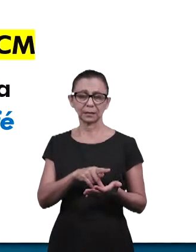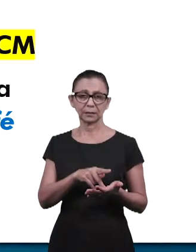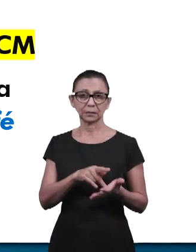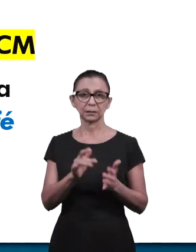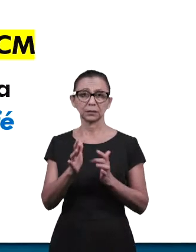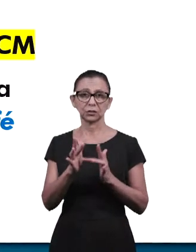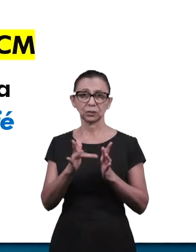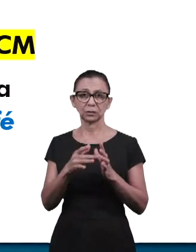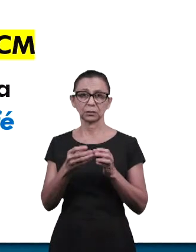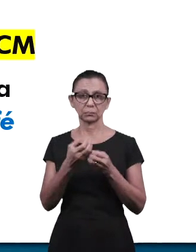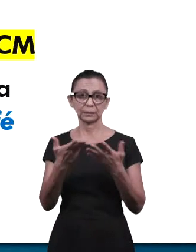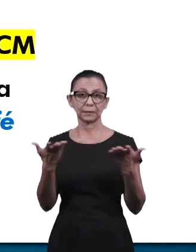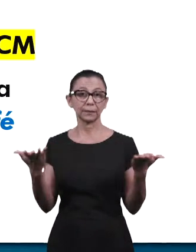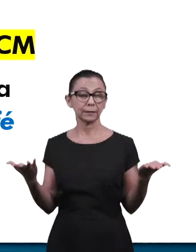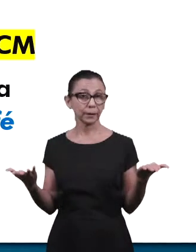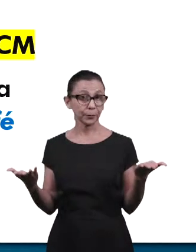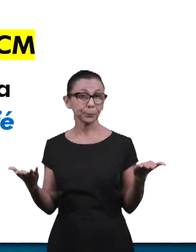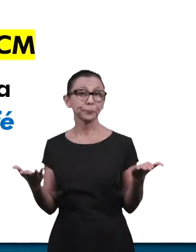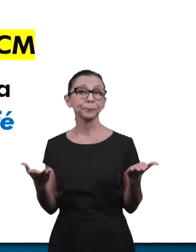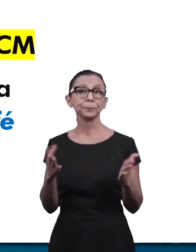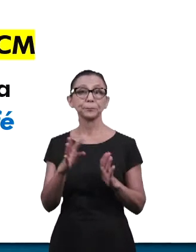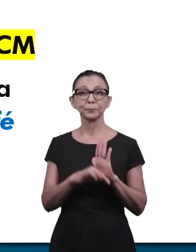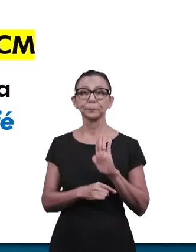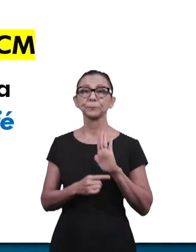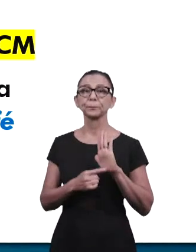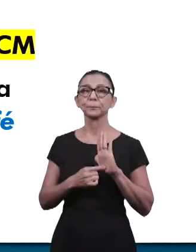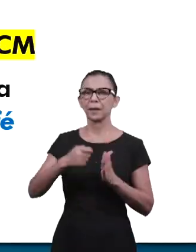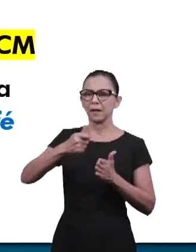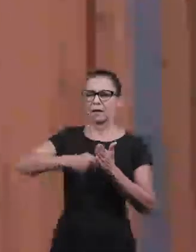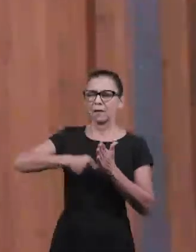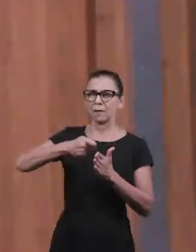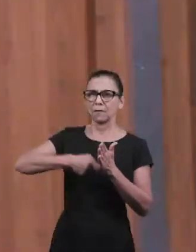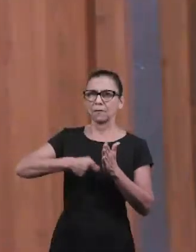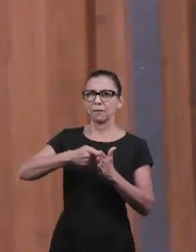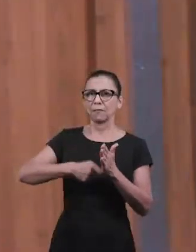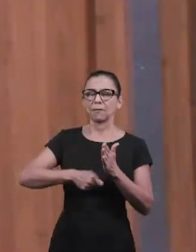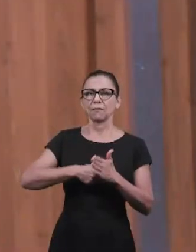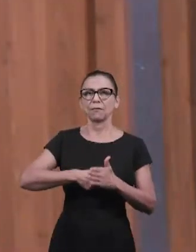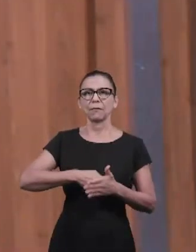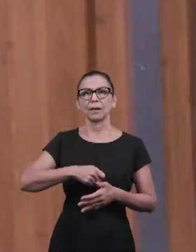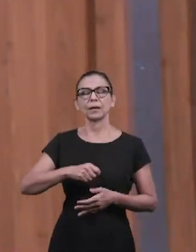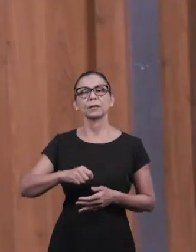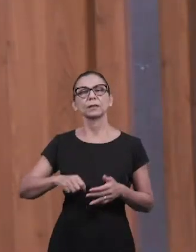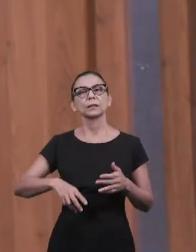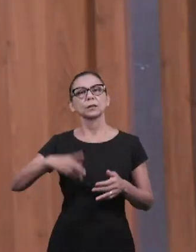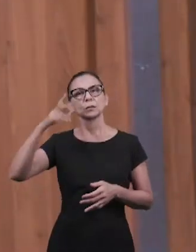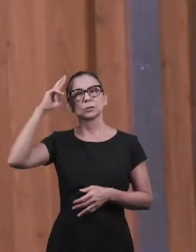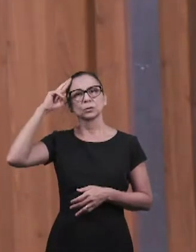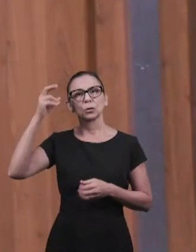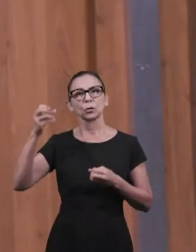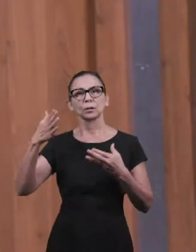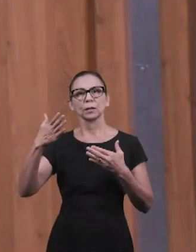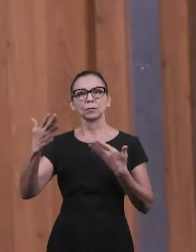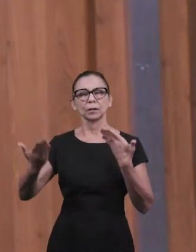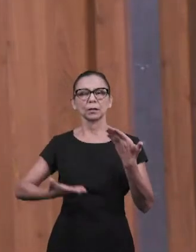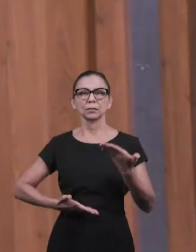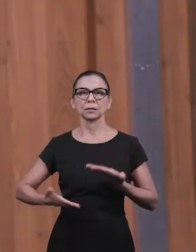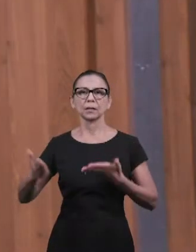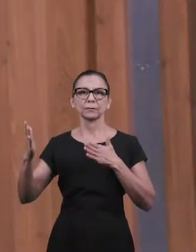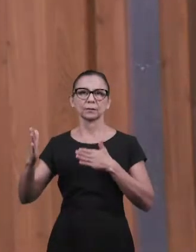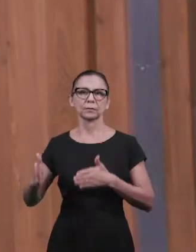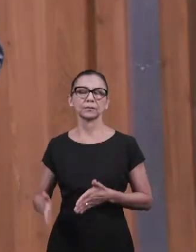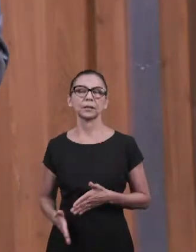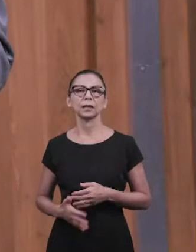nos concedeu. Como o texto diz, a fé que uma vez foi dada aos santos. Muito boa